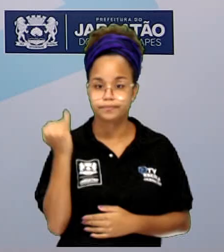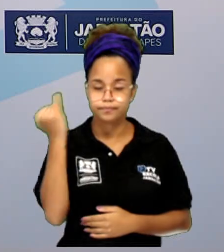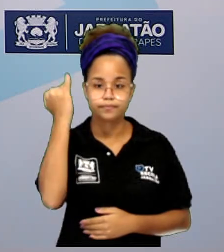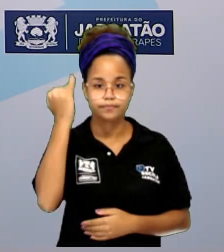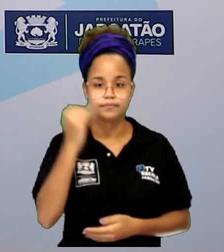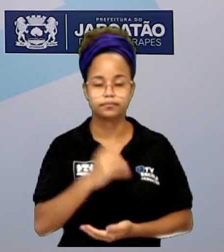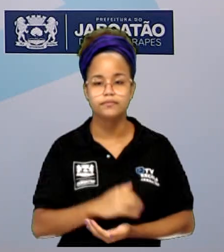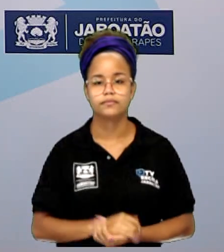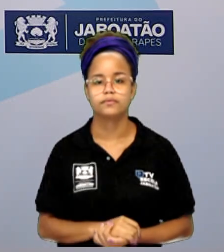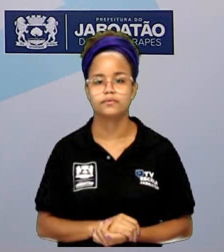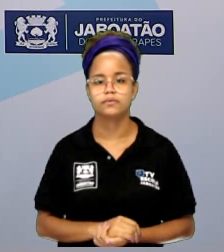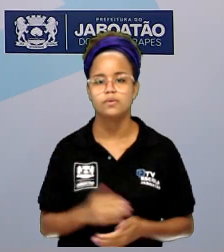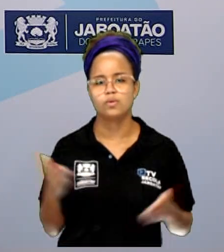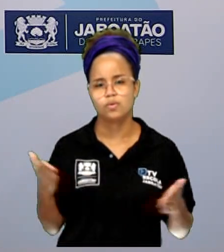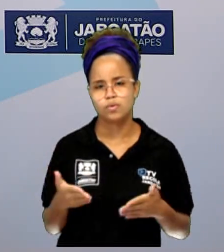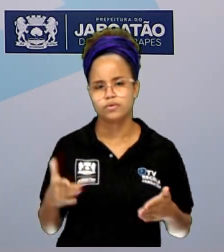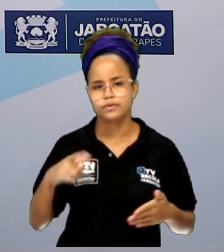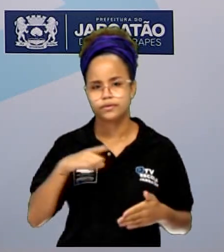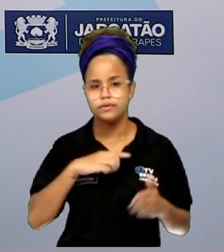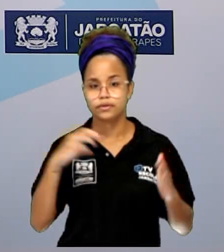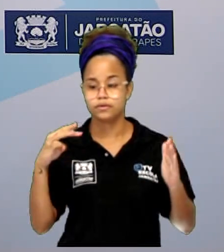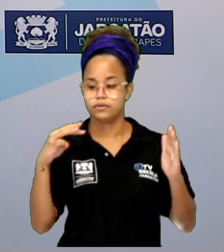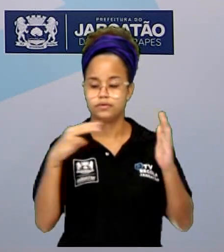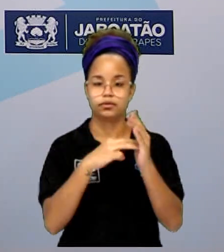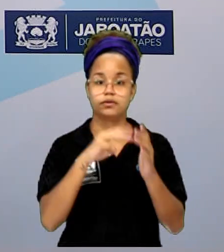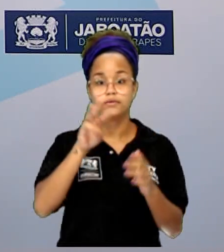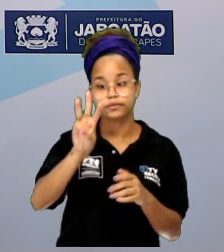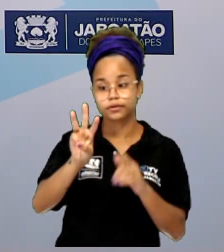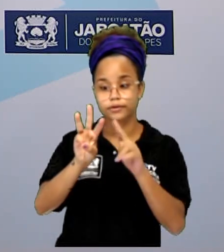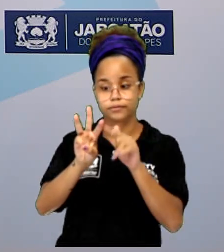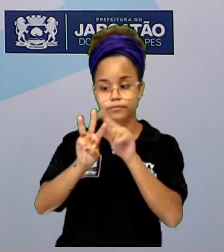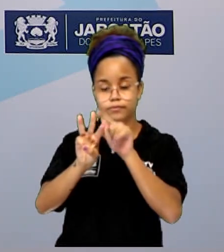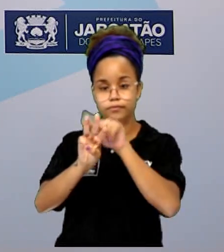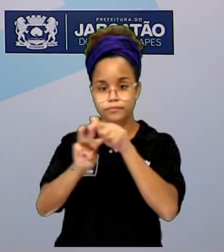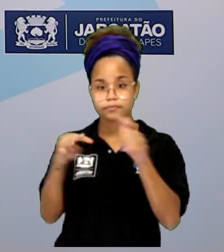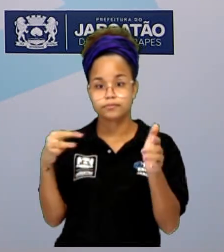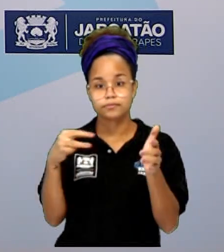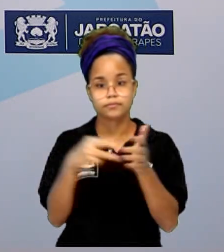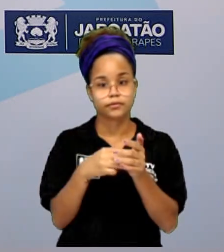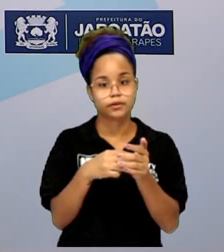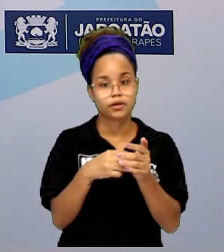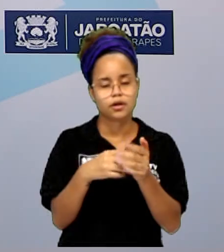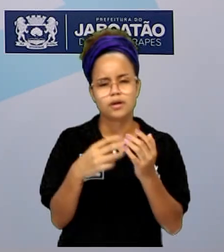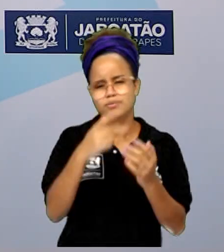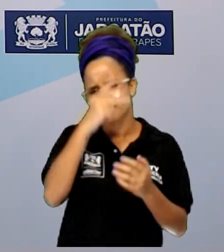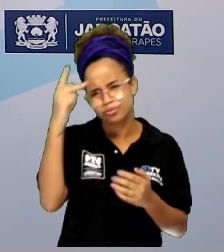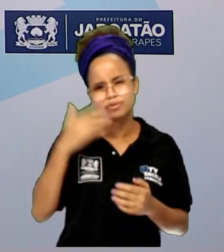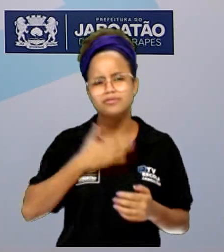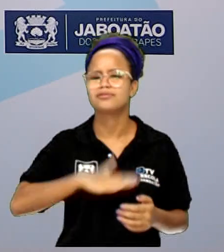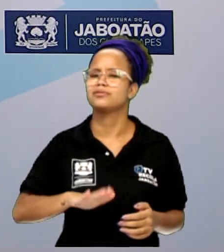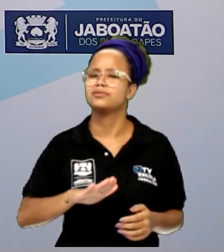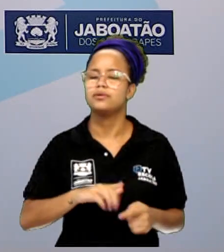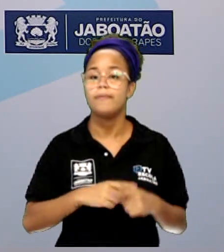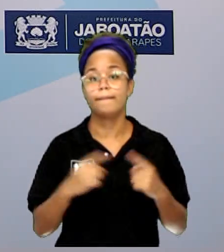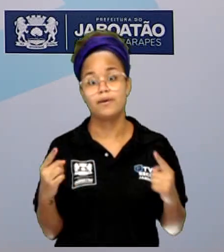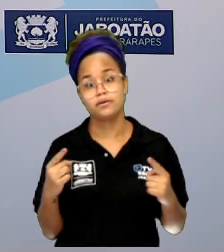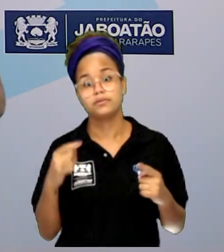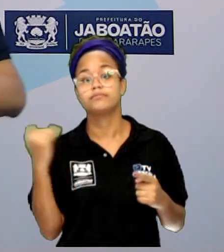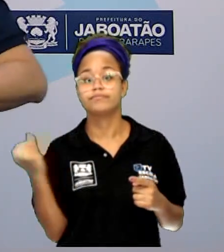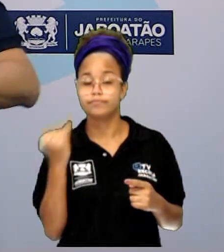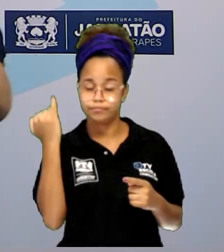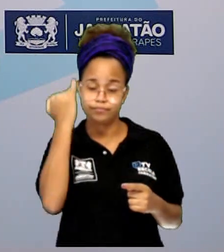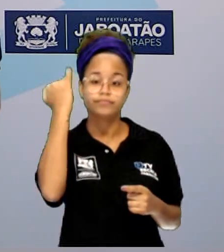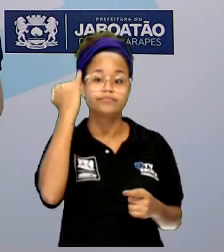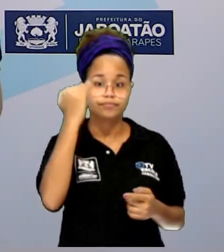Hoje, a gente tem essa tomada aqui, ó, de três pinos, que muita gente não gosta, mas ela é muito importante para a segurança.